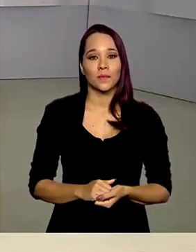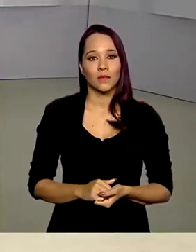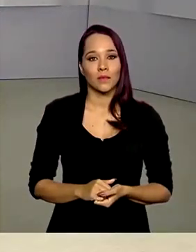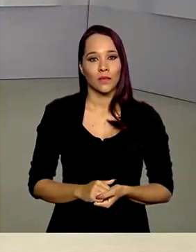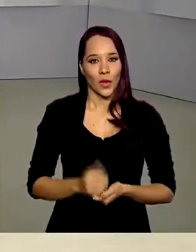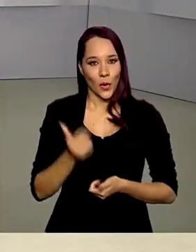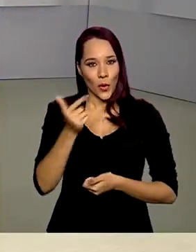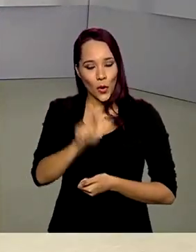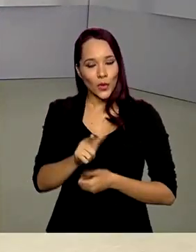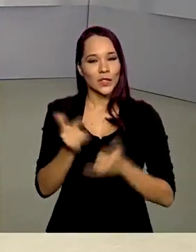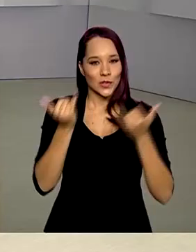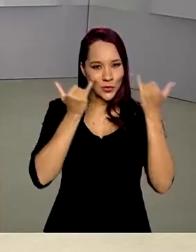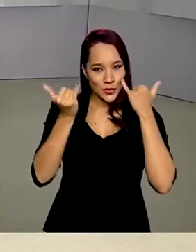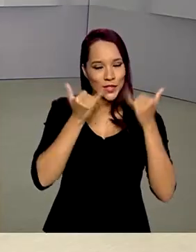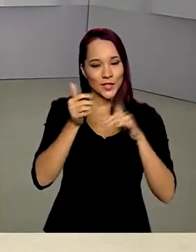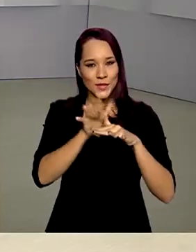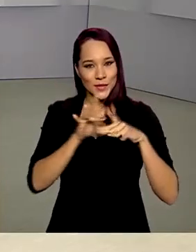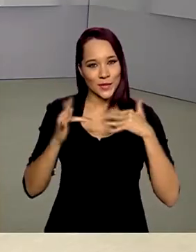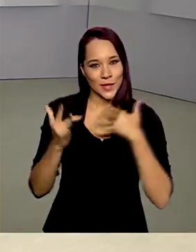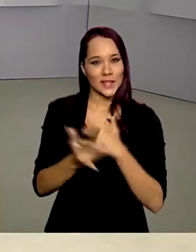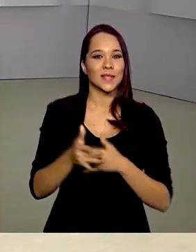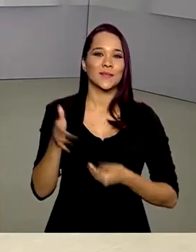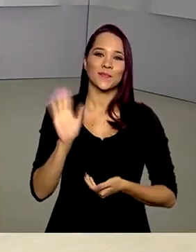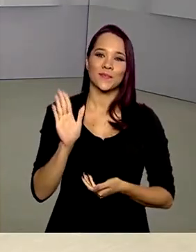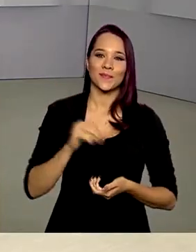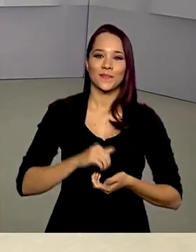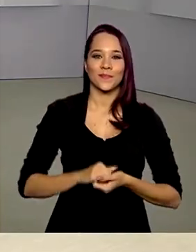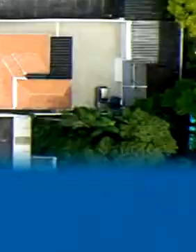Outras notícias nas nossas redes sociais.